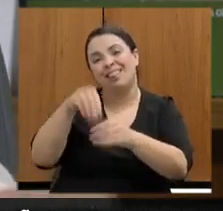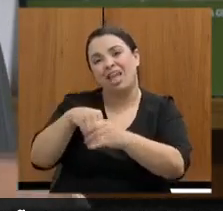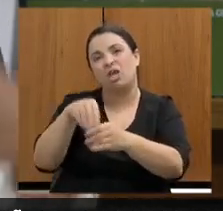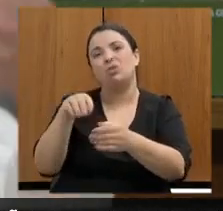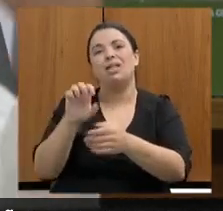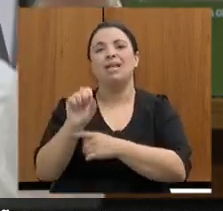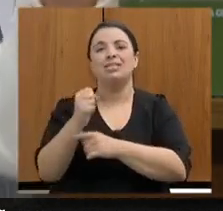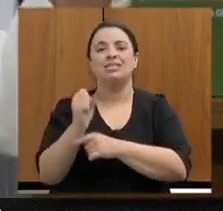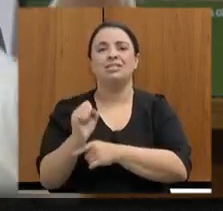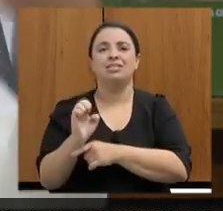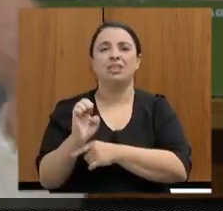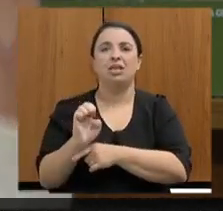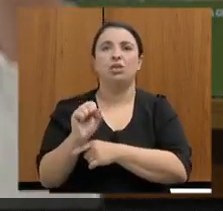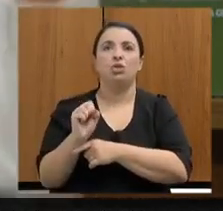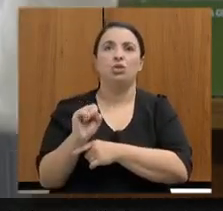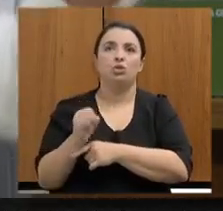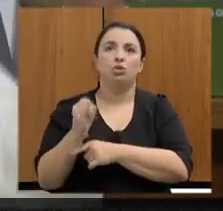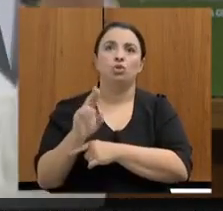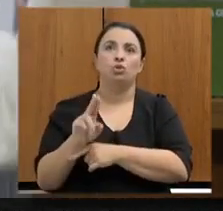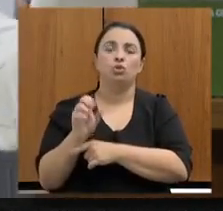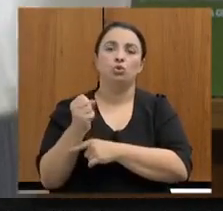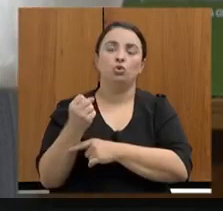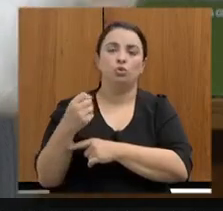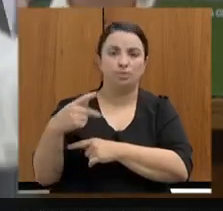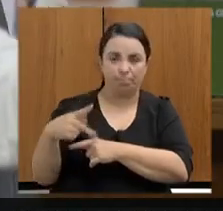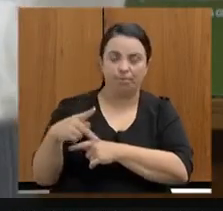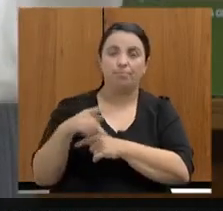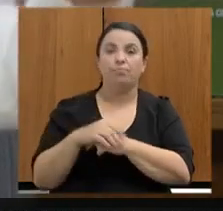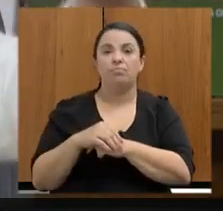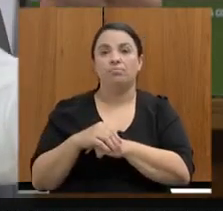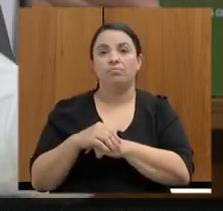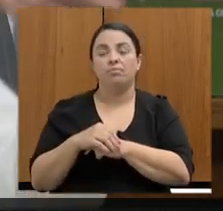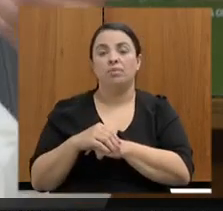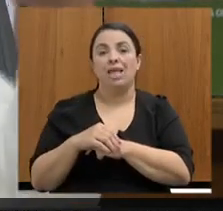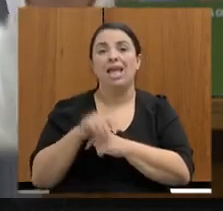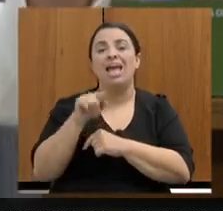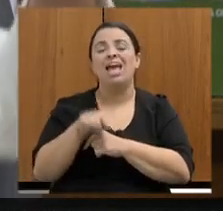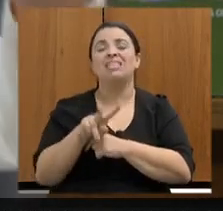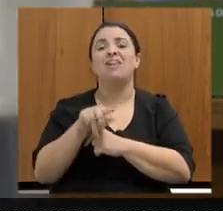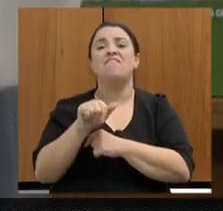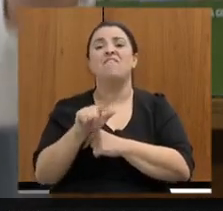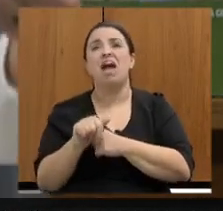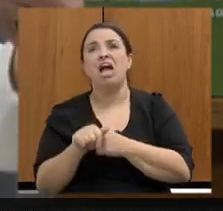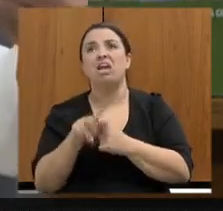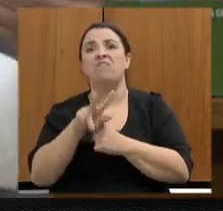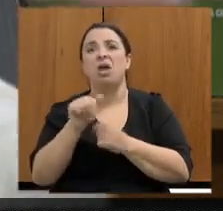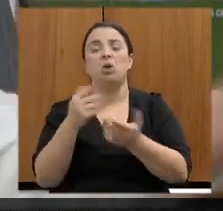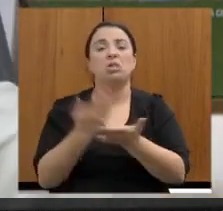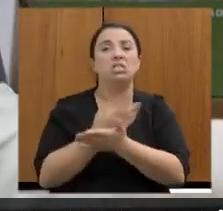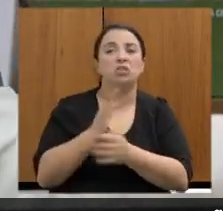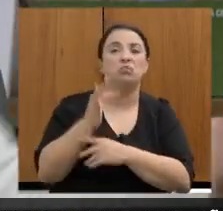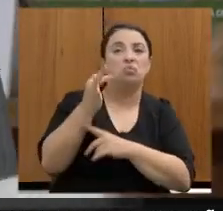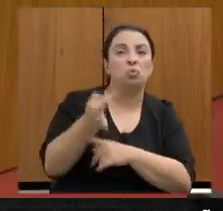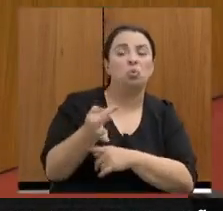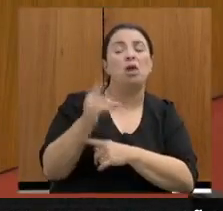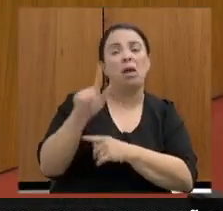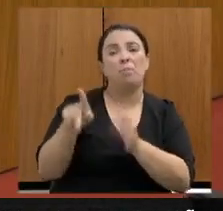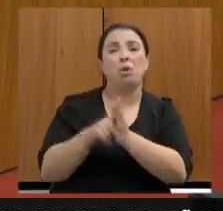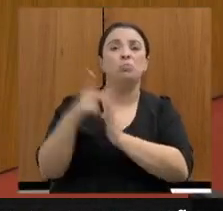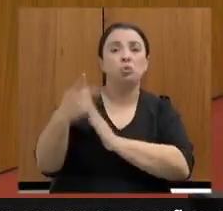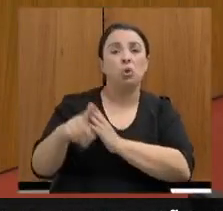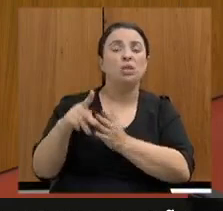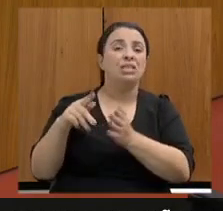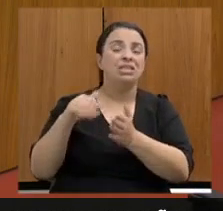diz respeito ao projeto de lei, ao destino de onde essas vagas irão, diz respeito a uma outra secretaria. A senhora está